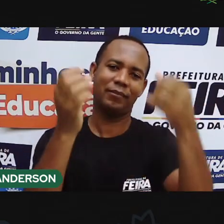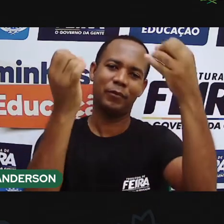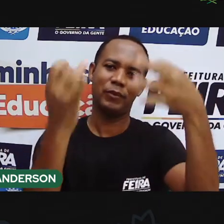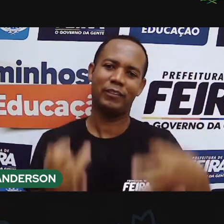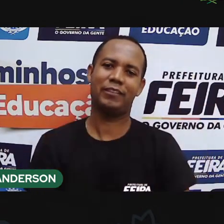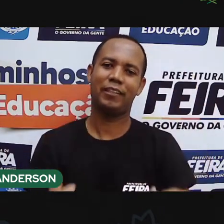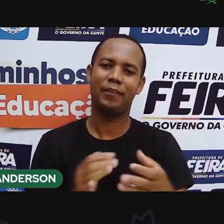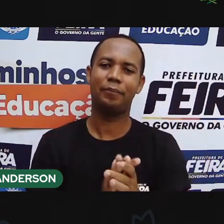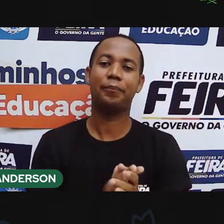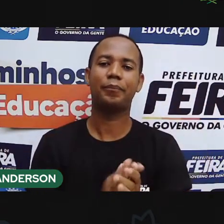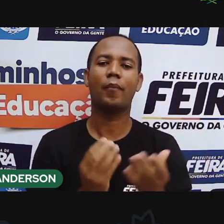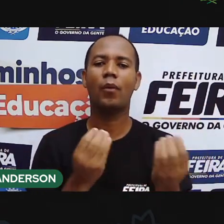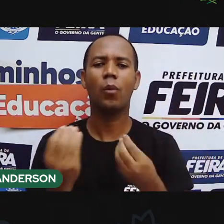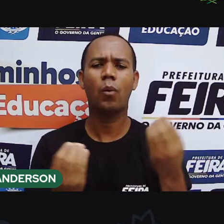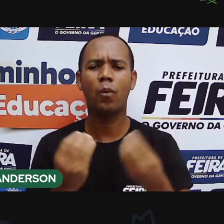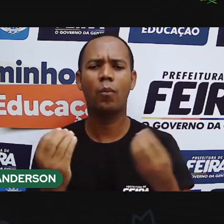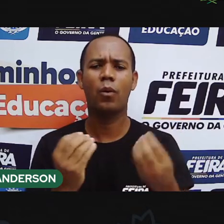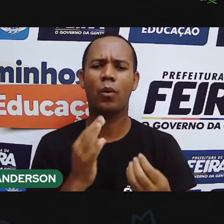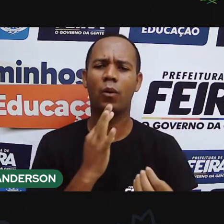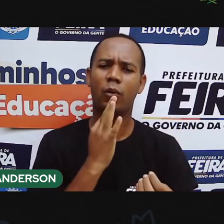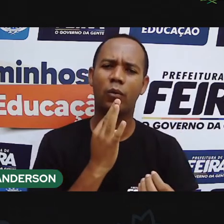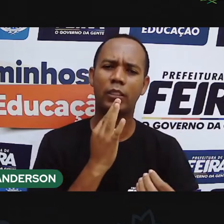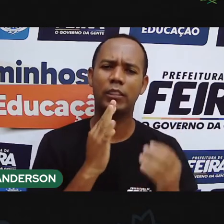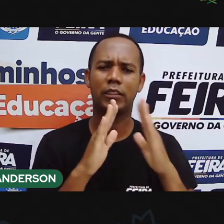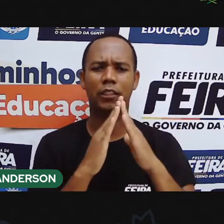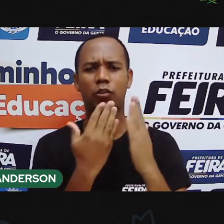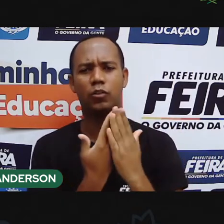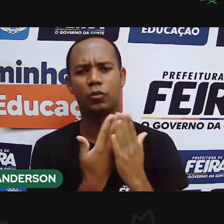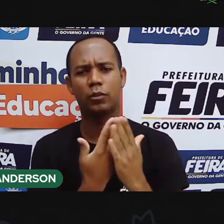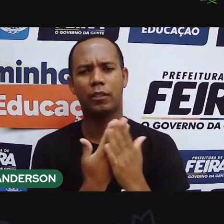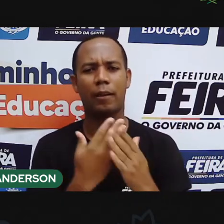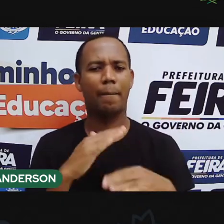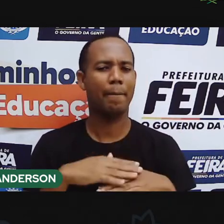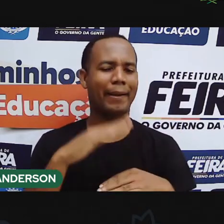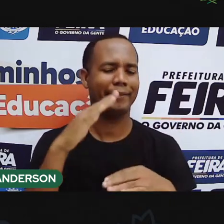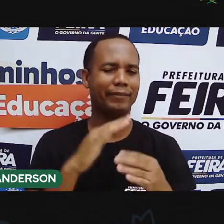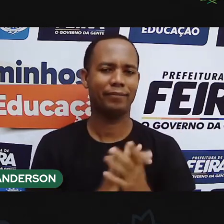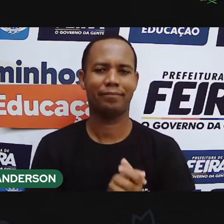ampliando o seu conhecimento mais uma vez, né, vamos lá para slide com a Maria.